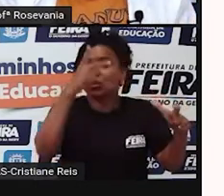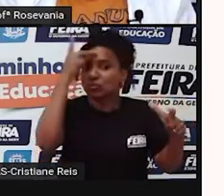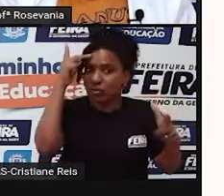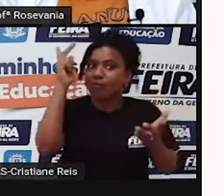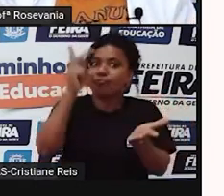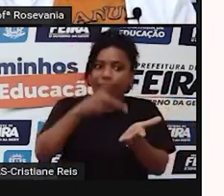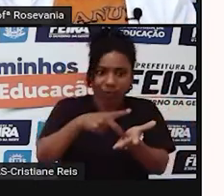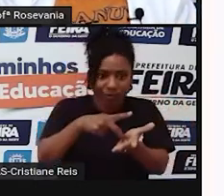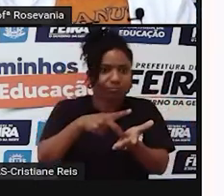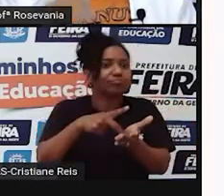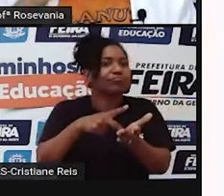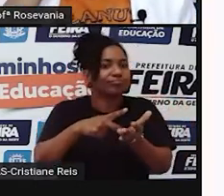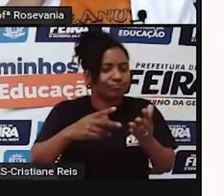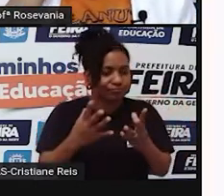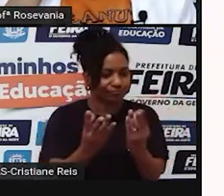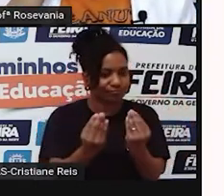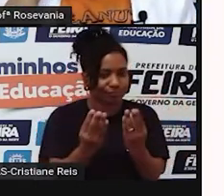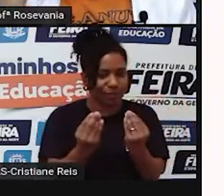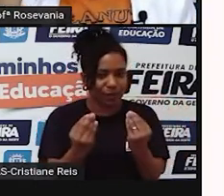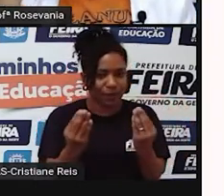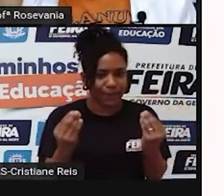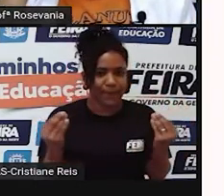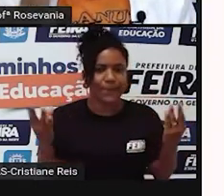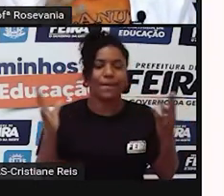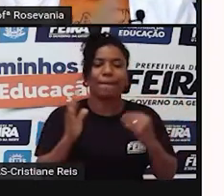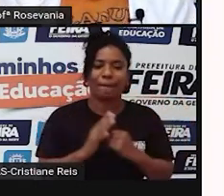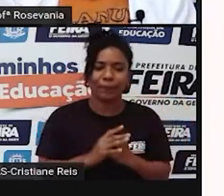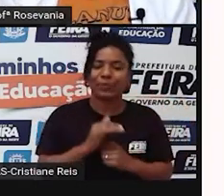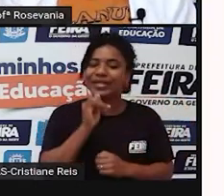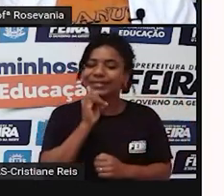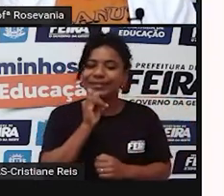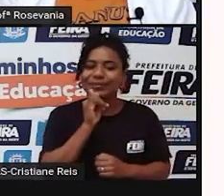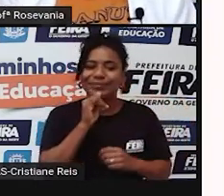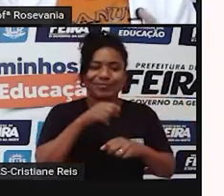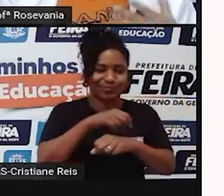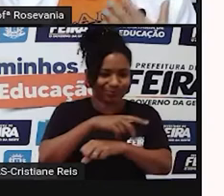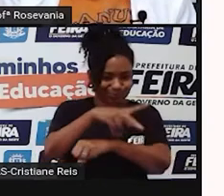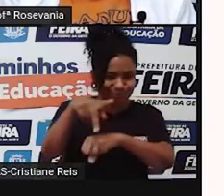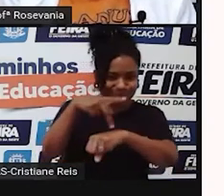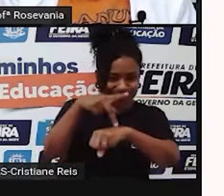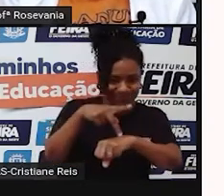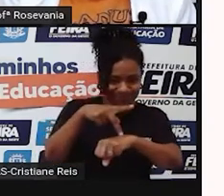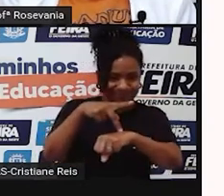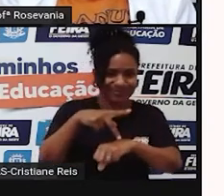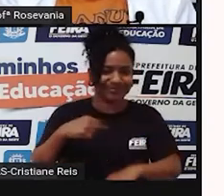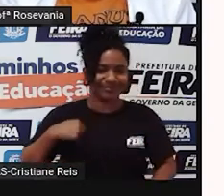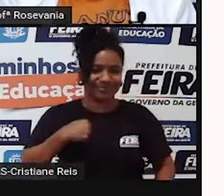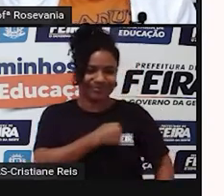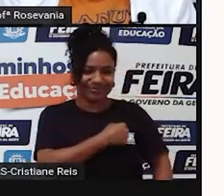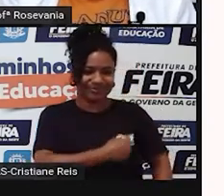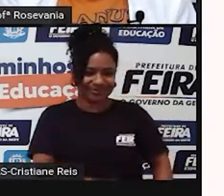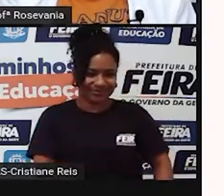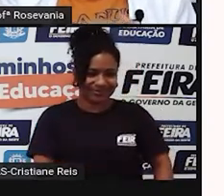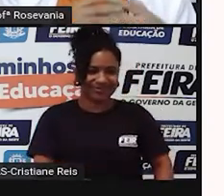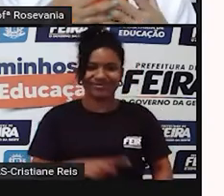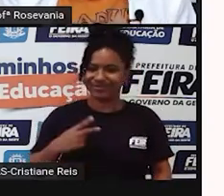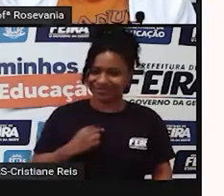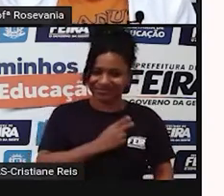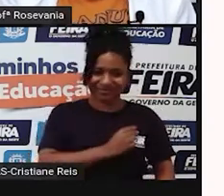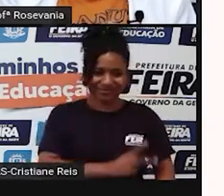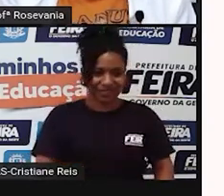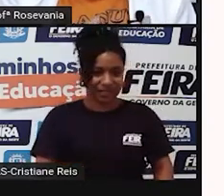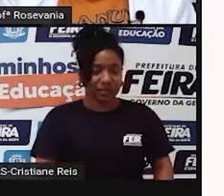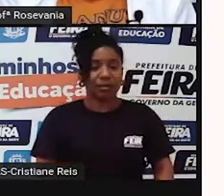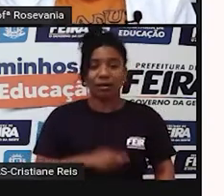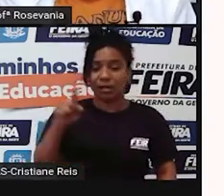de pessoas, a exemplo, né, da própria China, né, que é considerada, né, o país mais populoso que tem, que tem mais de